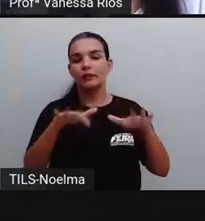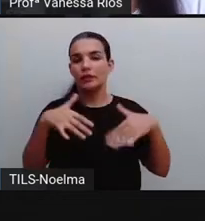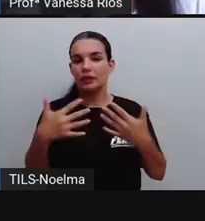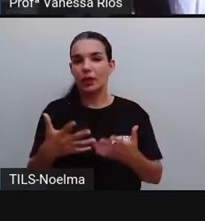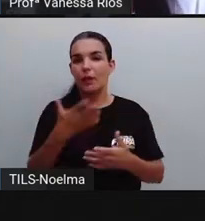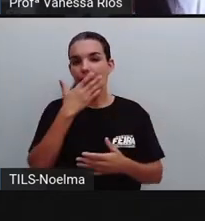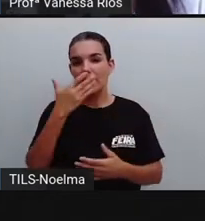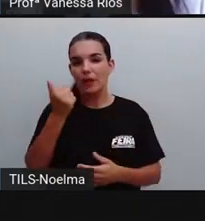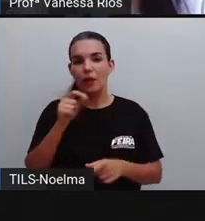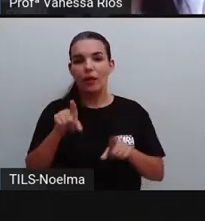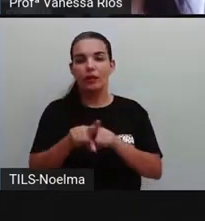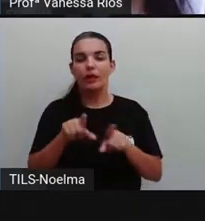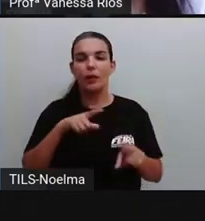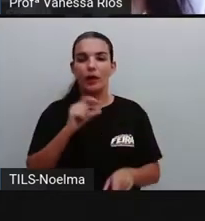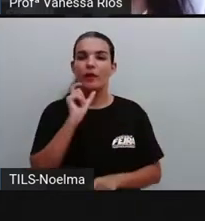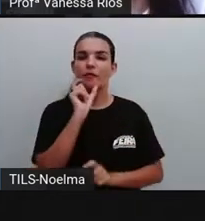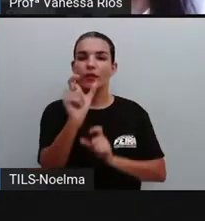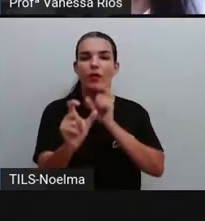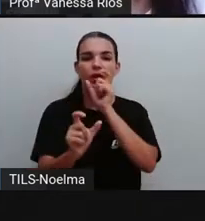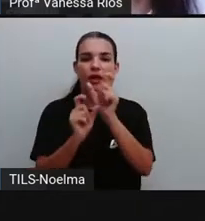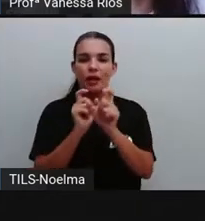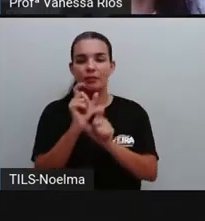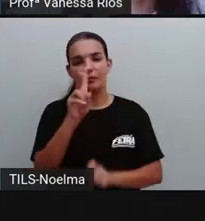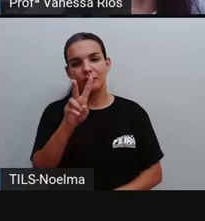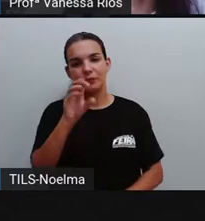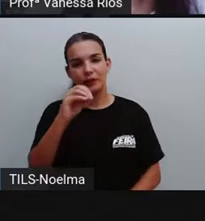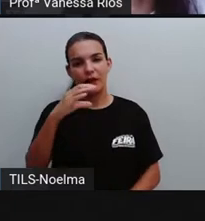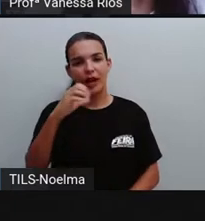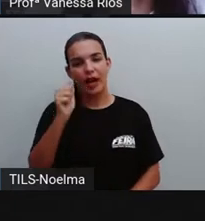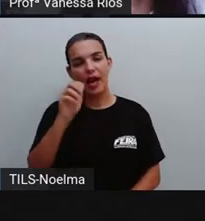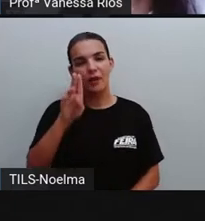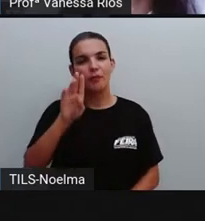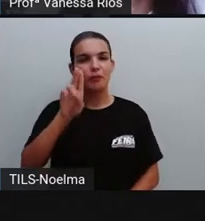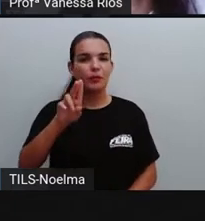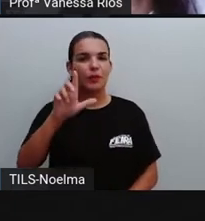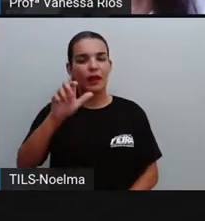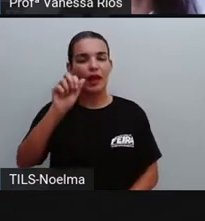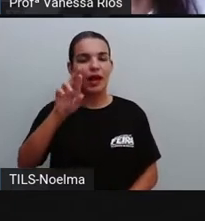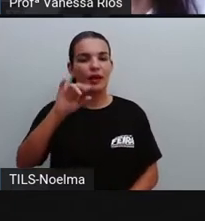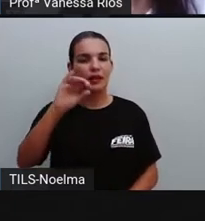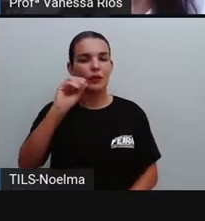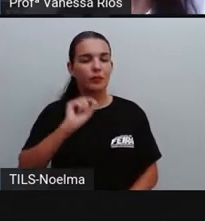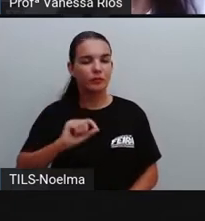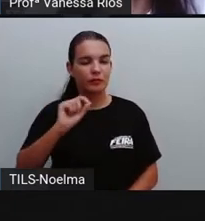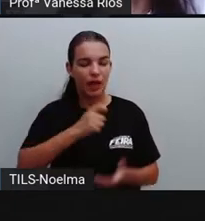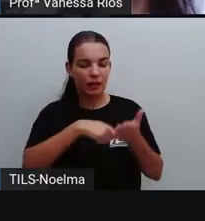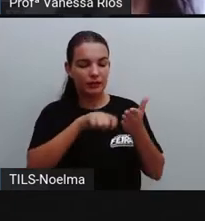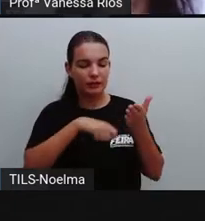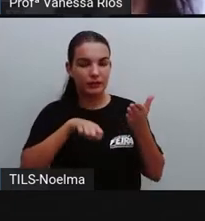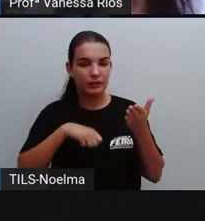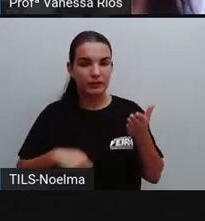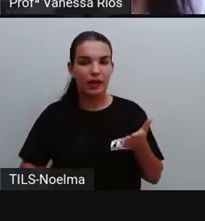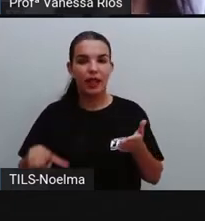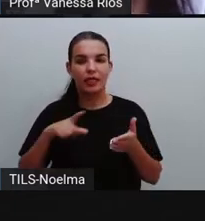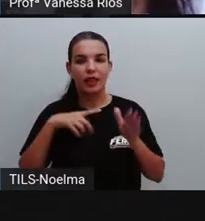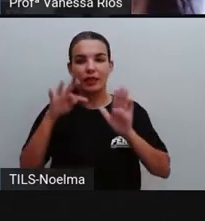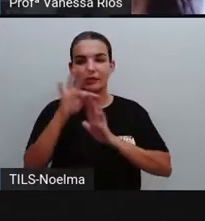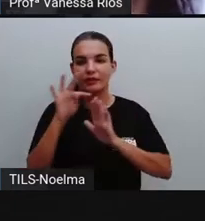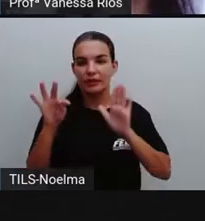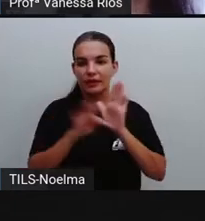vocabulário a utilização na nossa escrita de palavras que estejam seguindo as regras